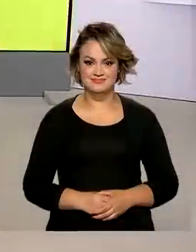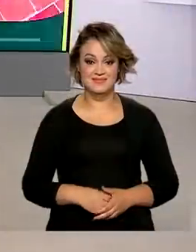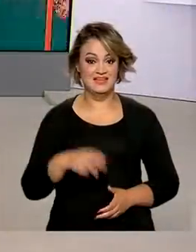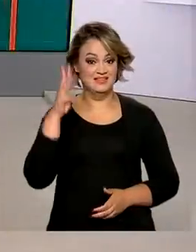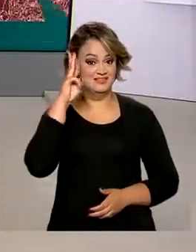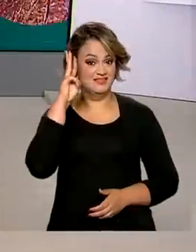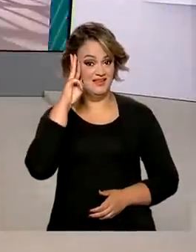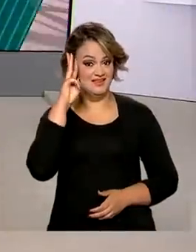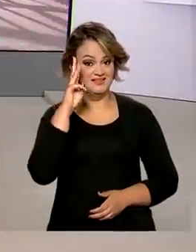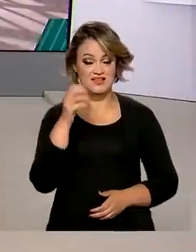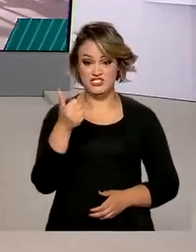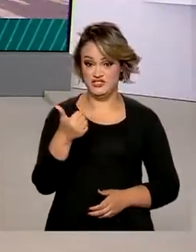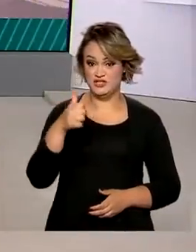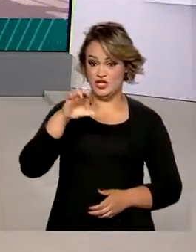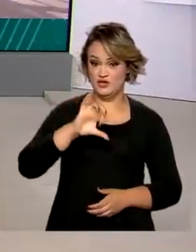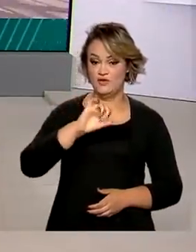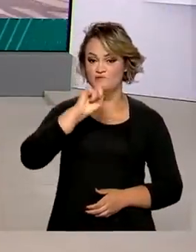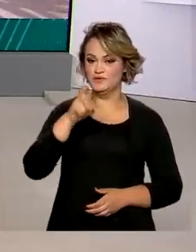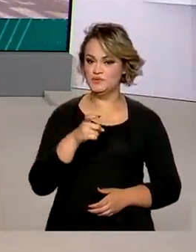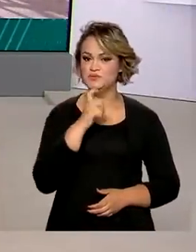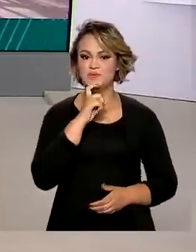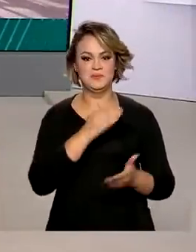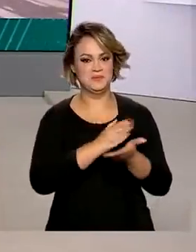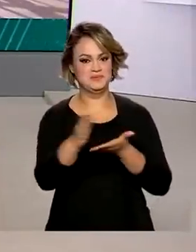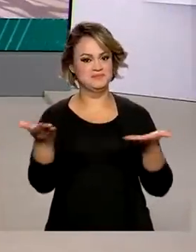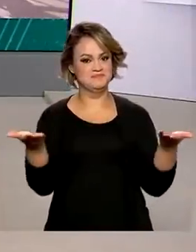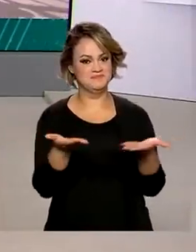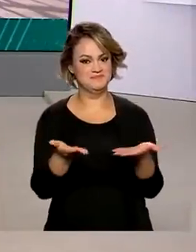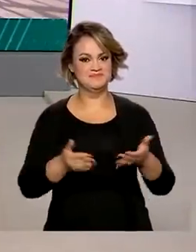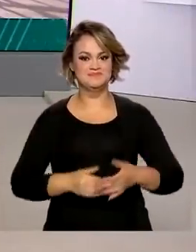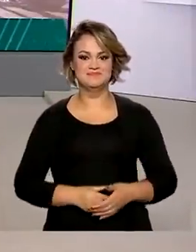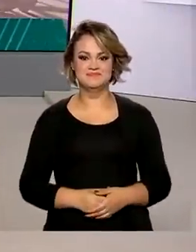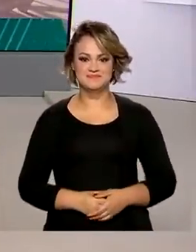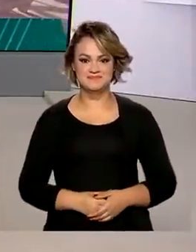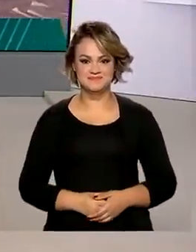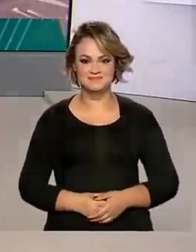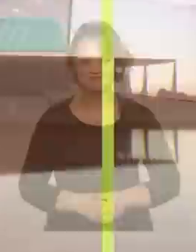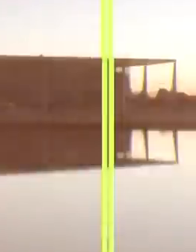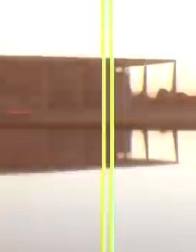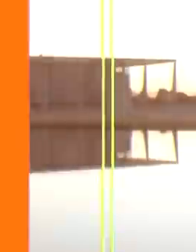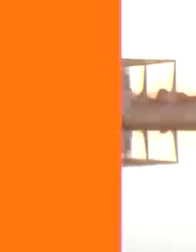Terça-feira, 19 de julho, o Brasil em Dia já está no ar.